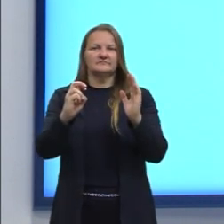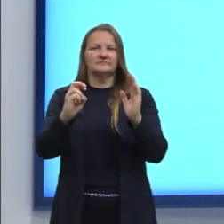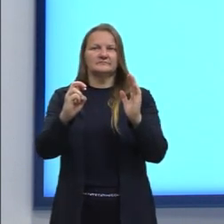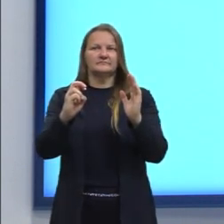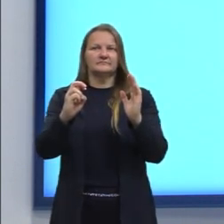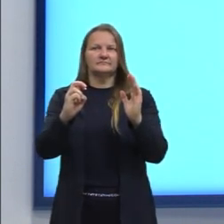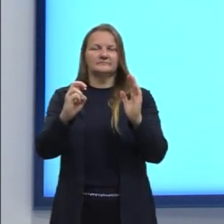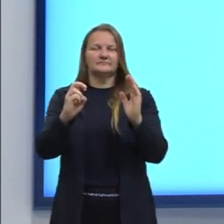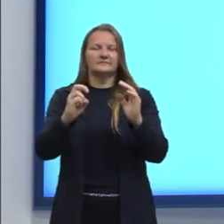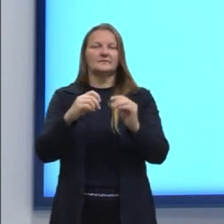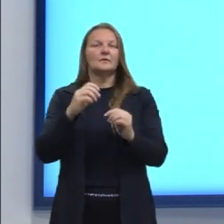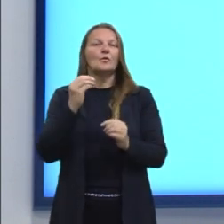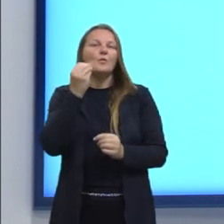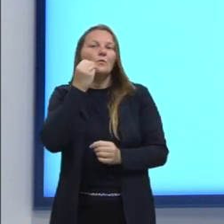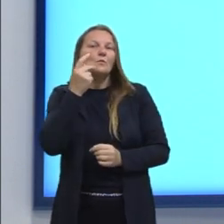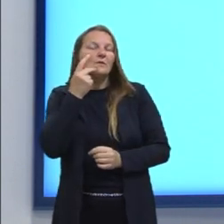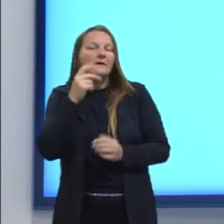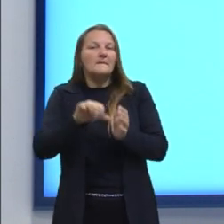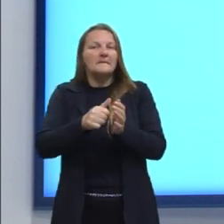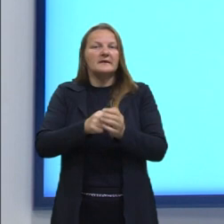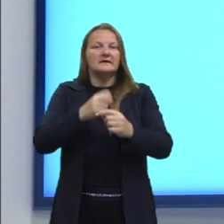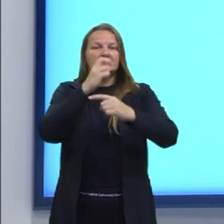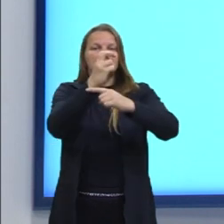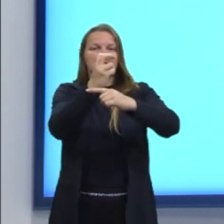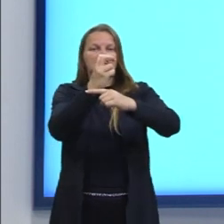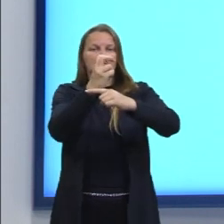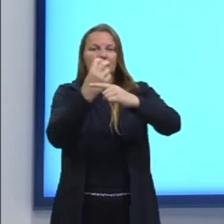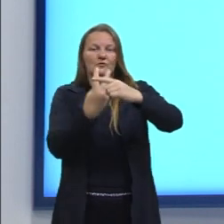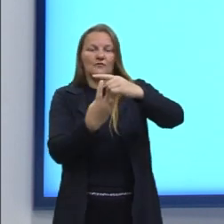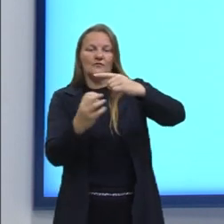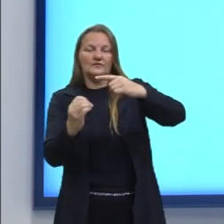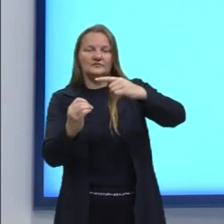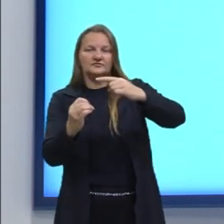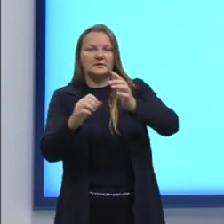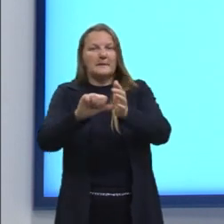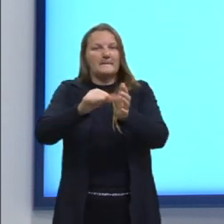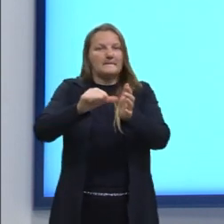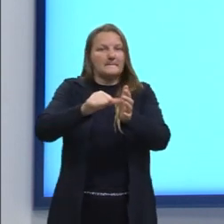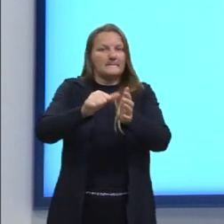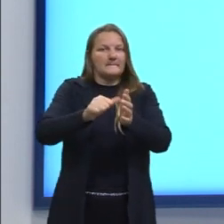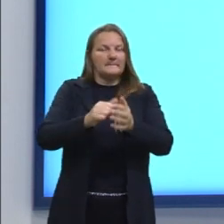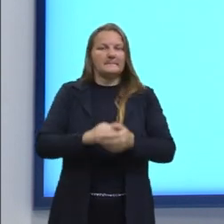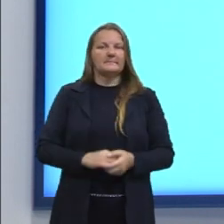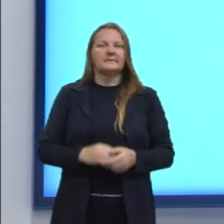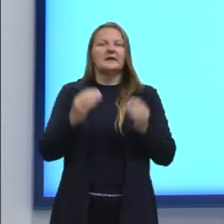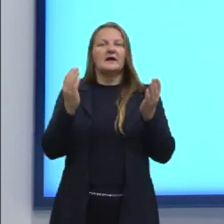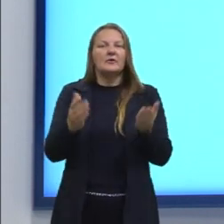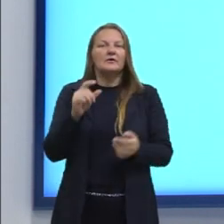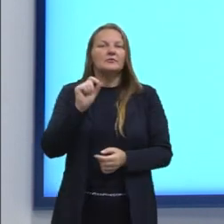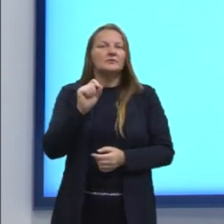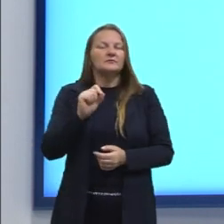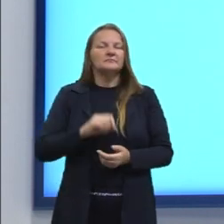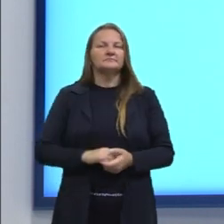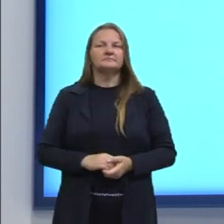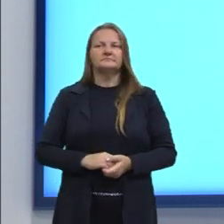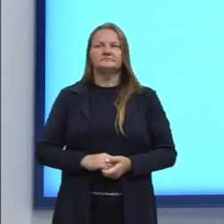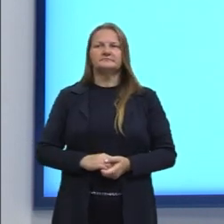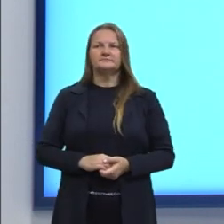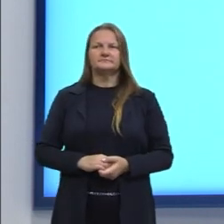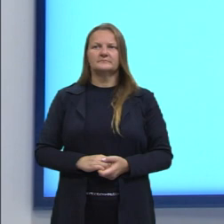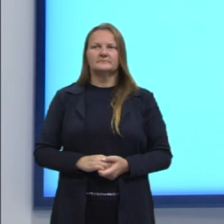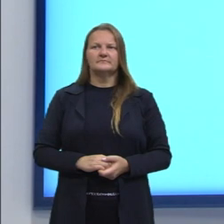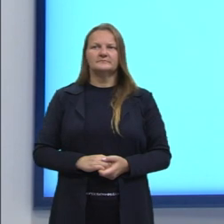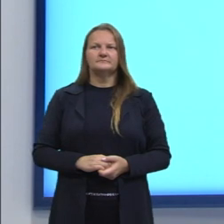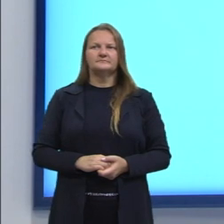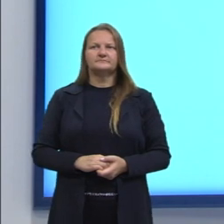20. Essa aqui seria a nossa primeira opção. E agora, o que vai vir depois? Aqui,